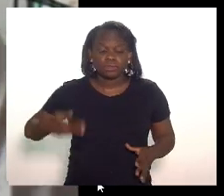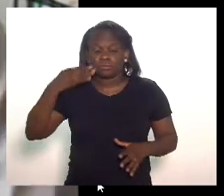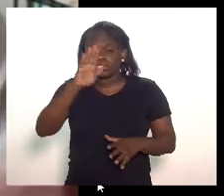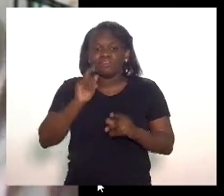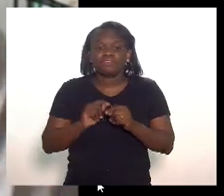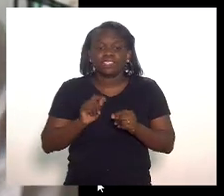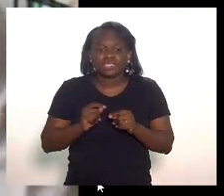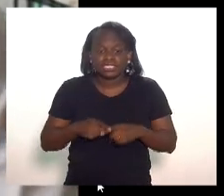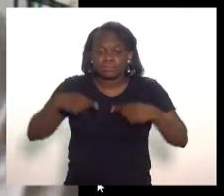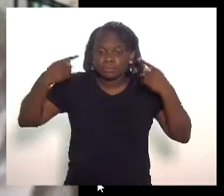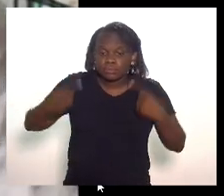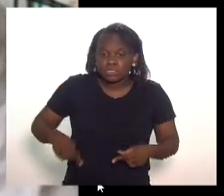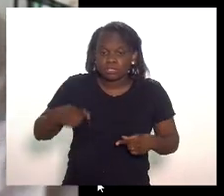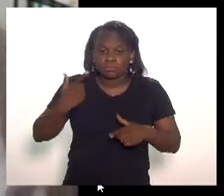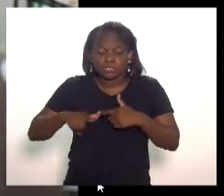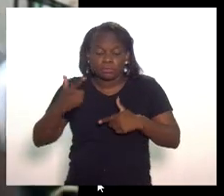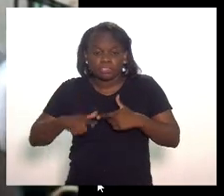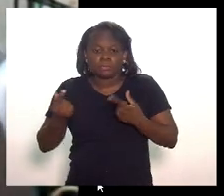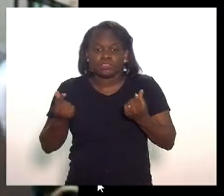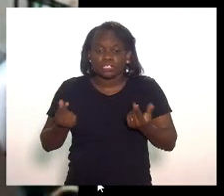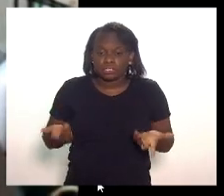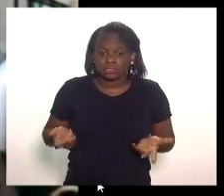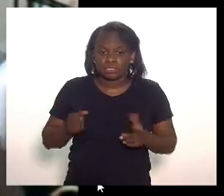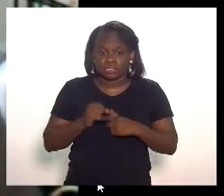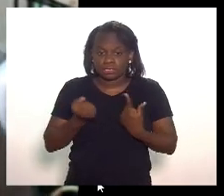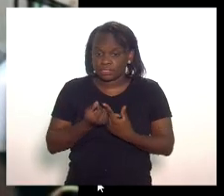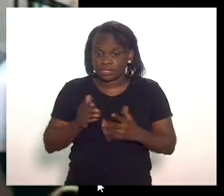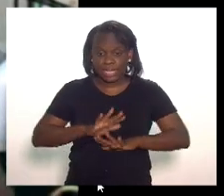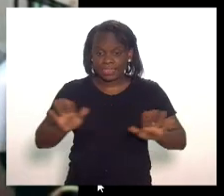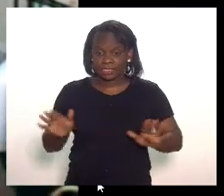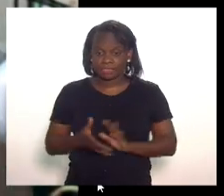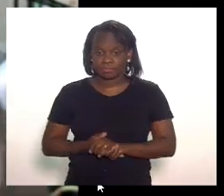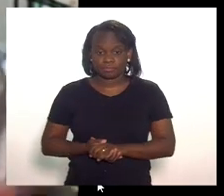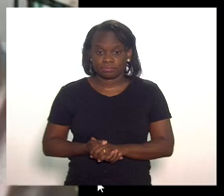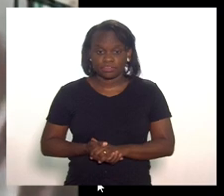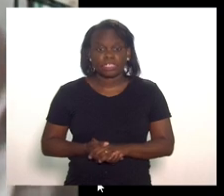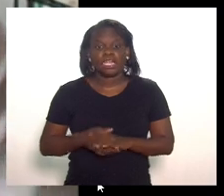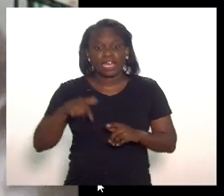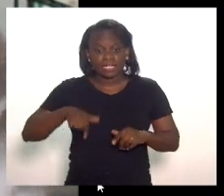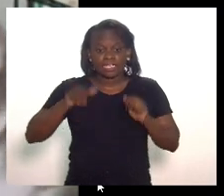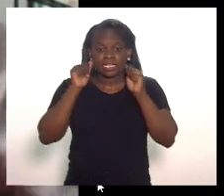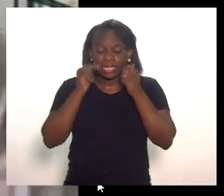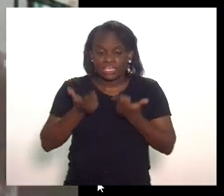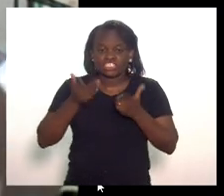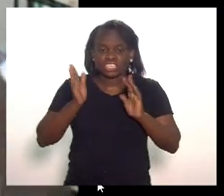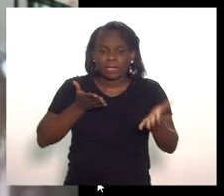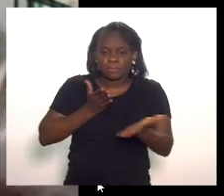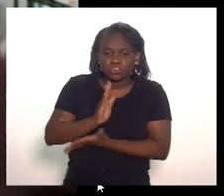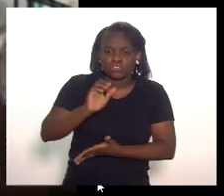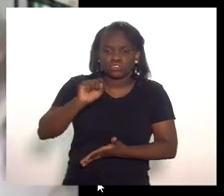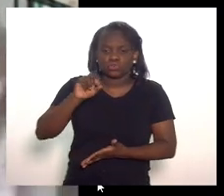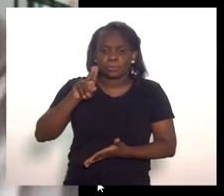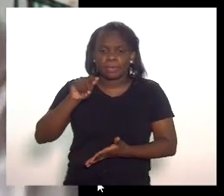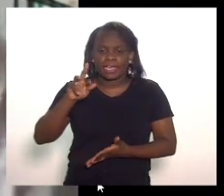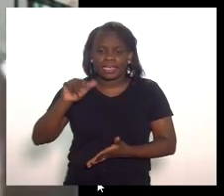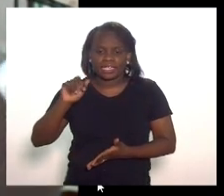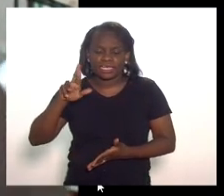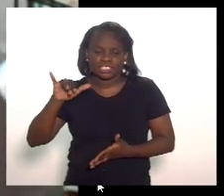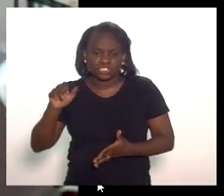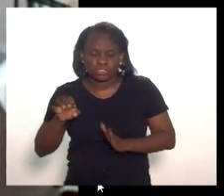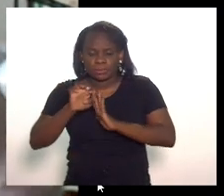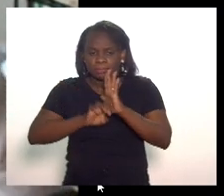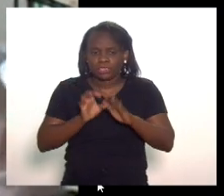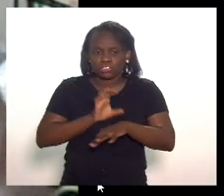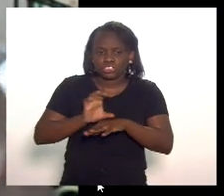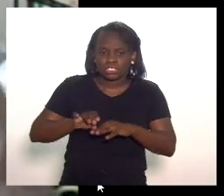fazendo para enfrentar essa grave crise econômica e social? nada a gente aqui na Alerja aprovou o Supera Rio aprovou uma emenda constitucional